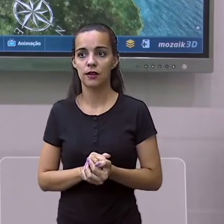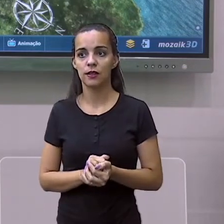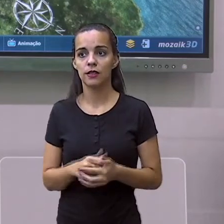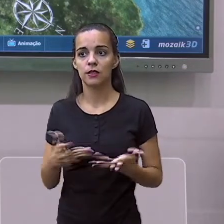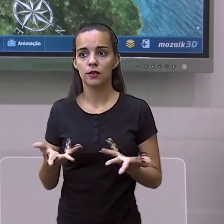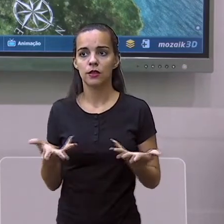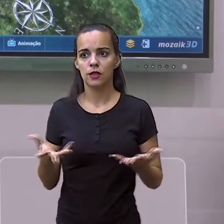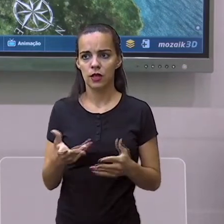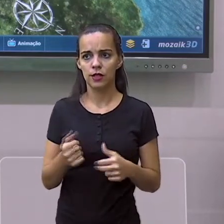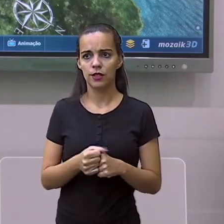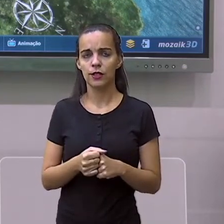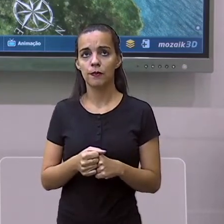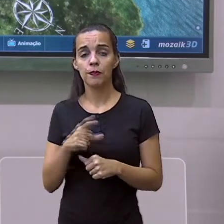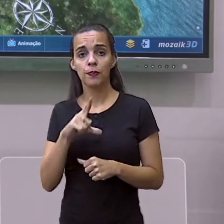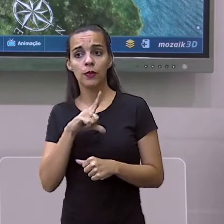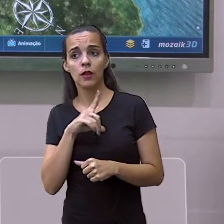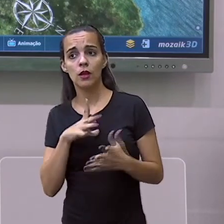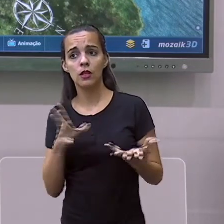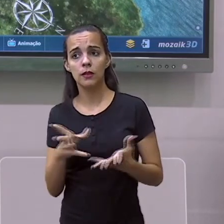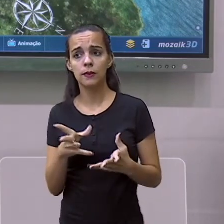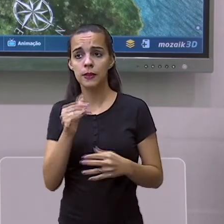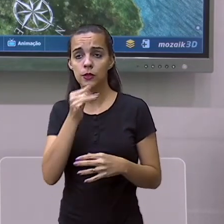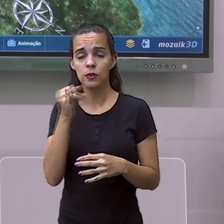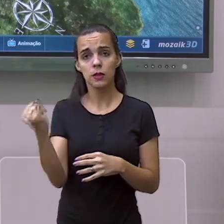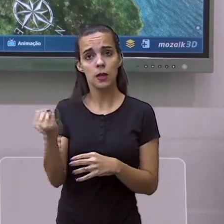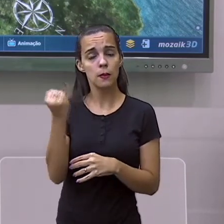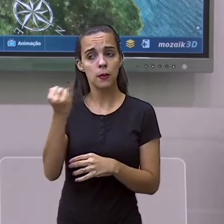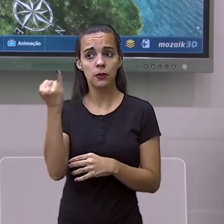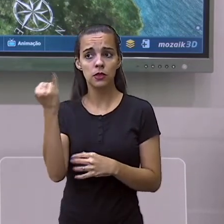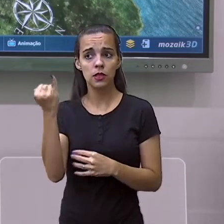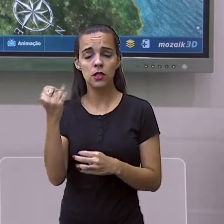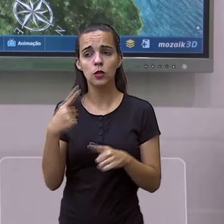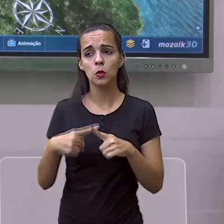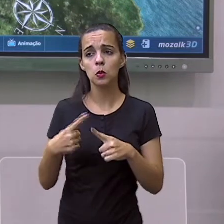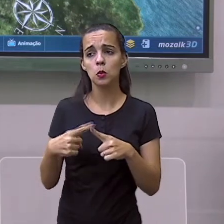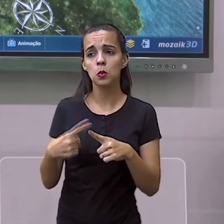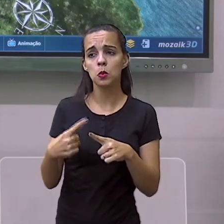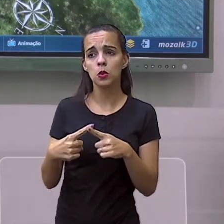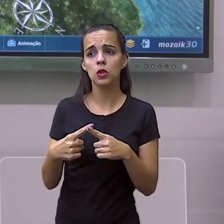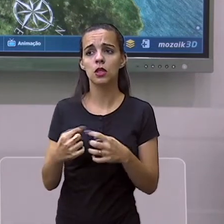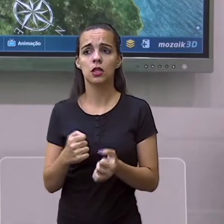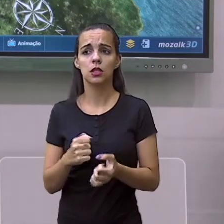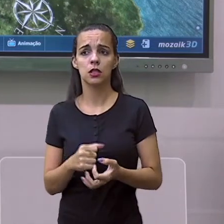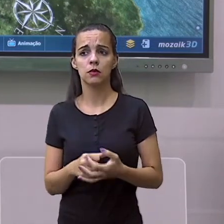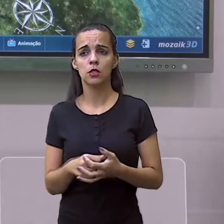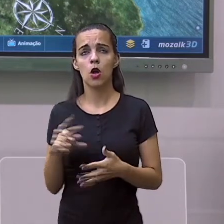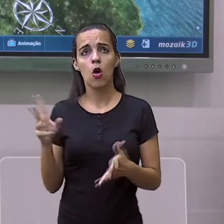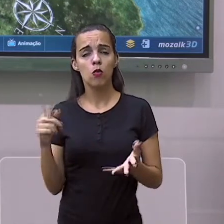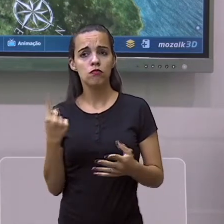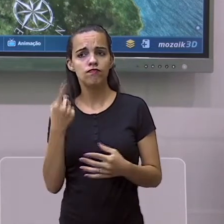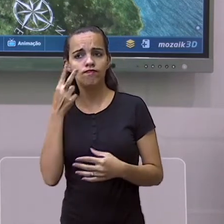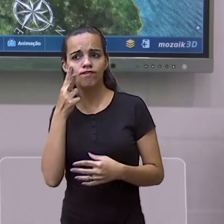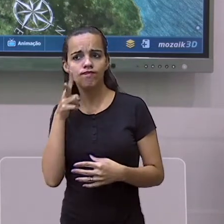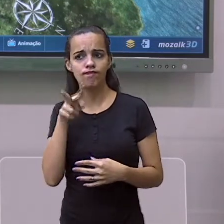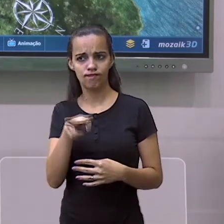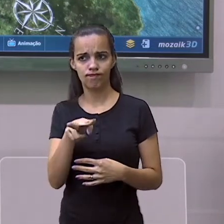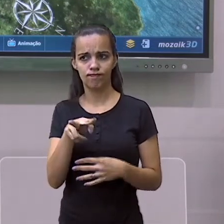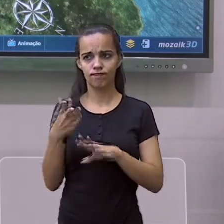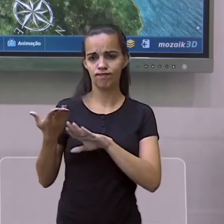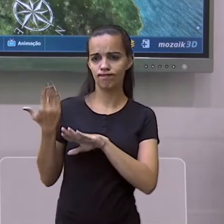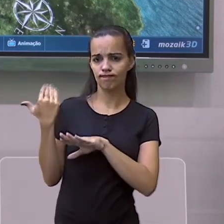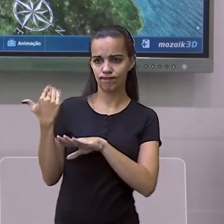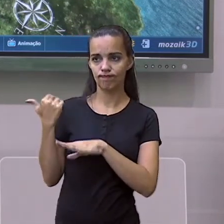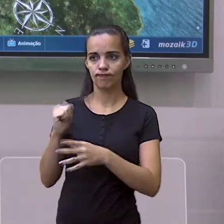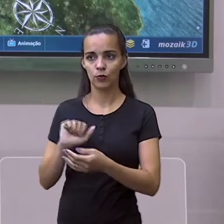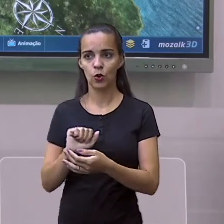na atualidade, é importante porque nós vimos há um tempo